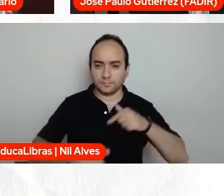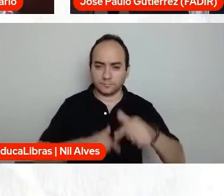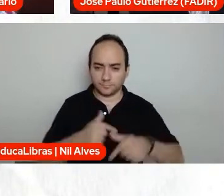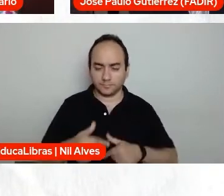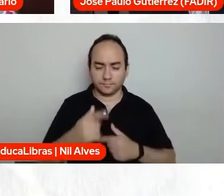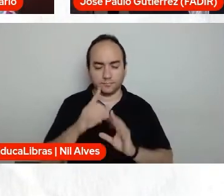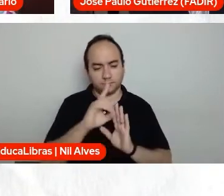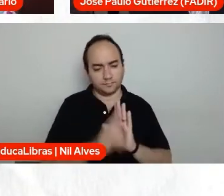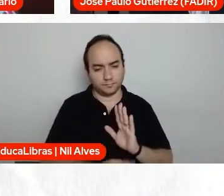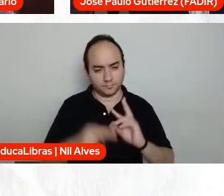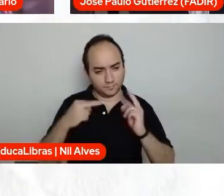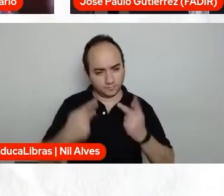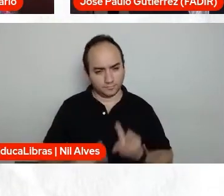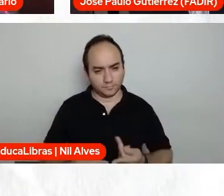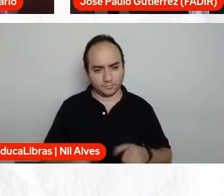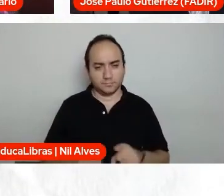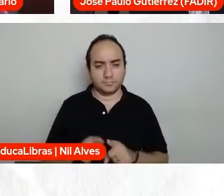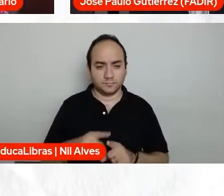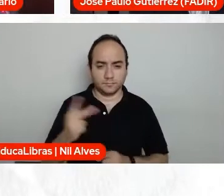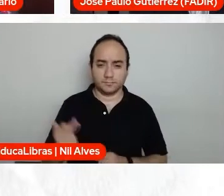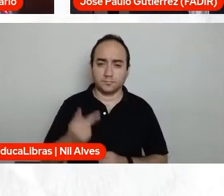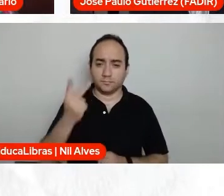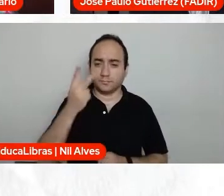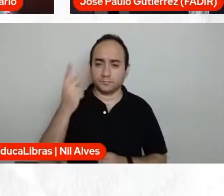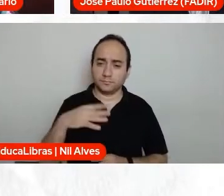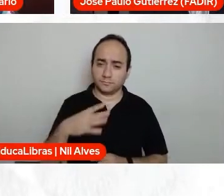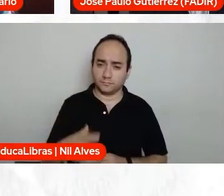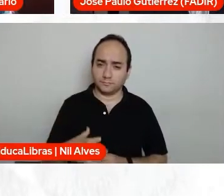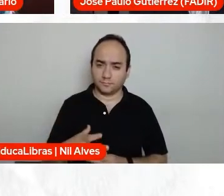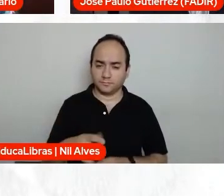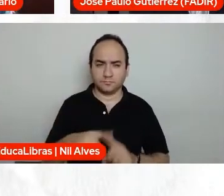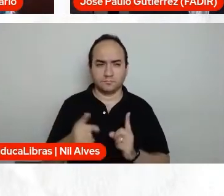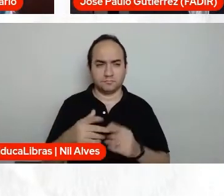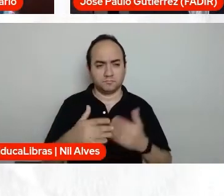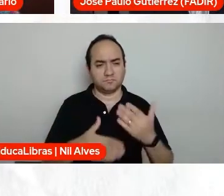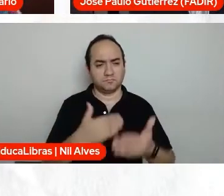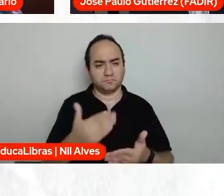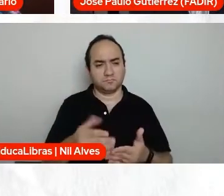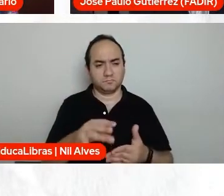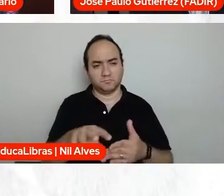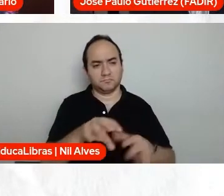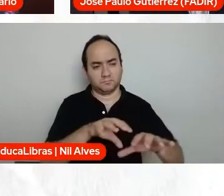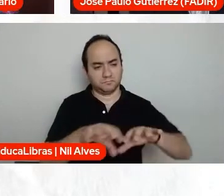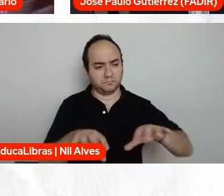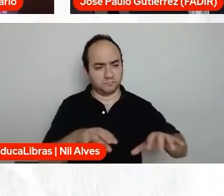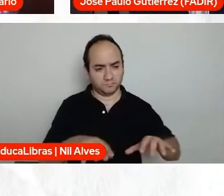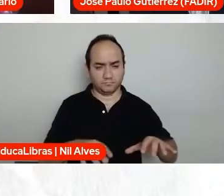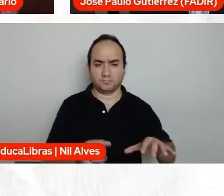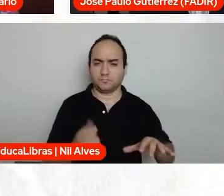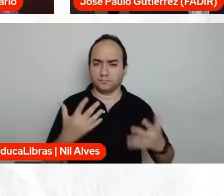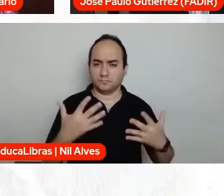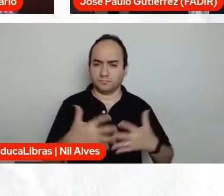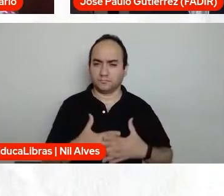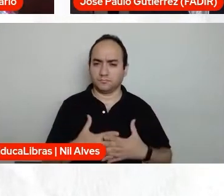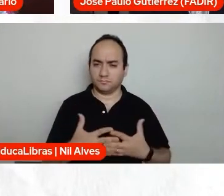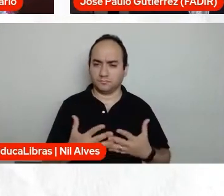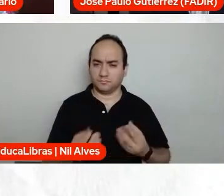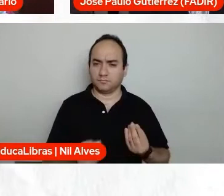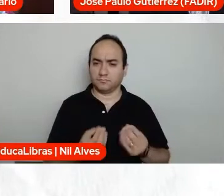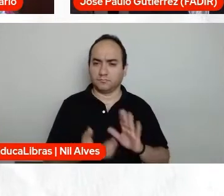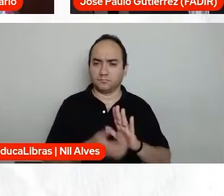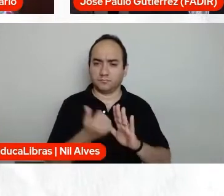valorizar a ética e aí, no entanto, está tirando as áreas das humanidades do currículo